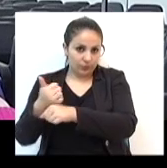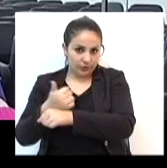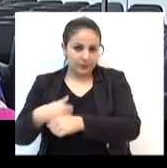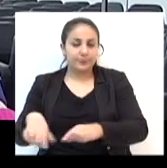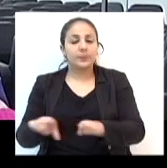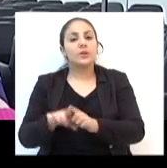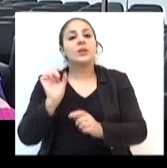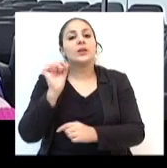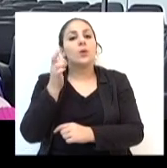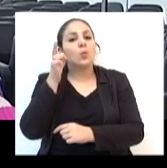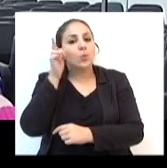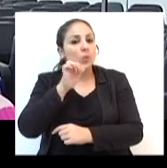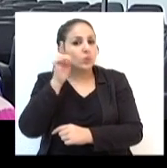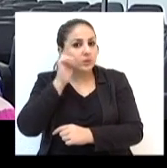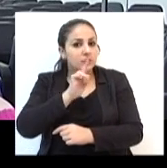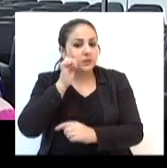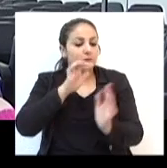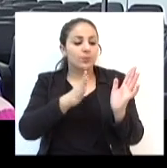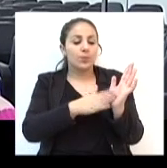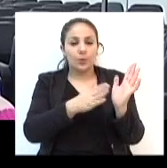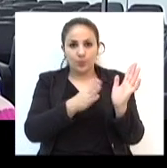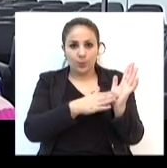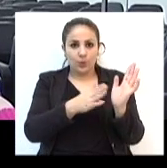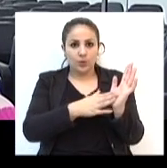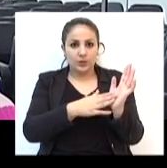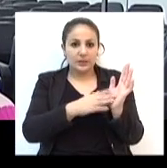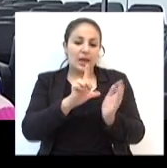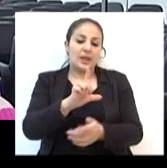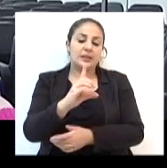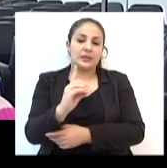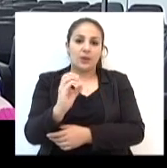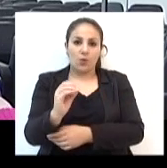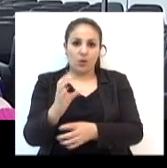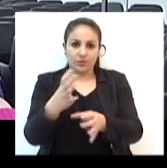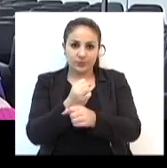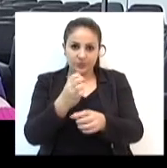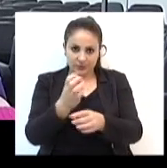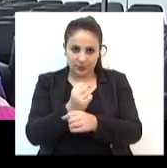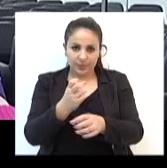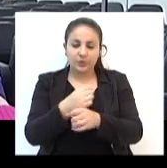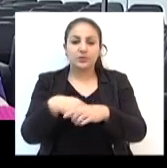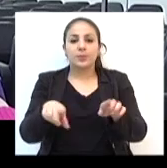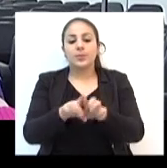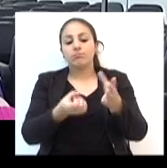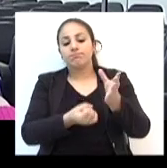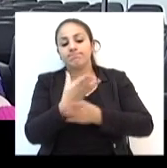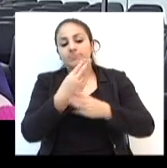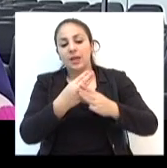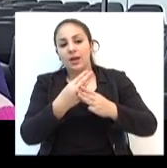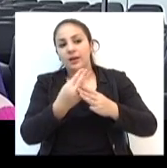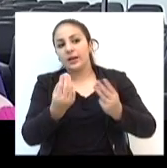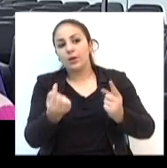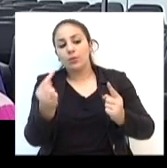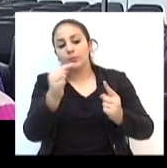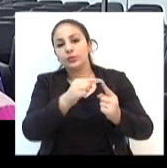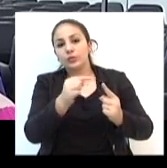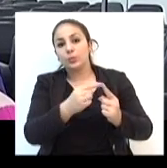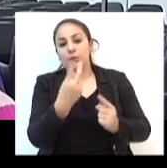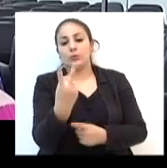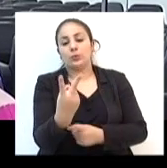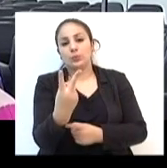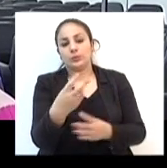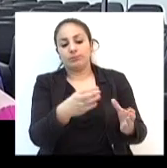que eu consegui prever na lei de orçamento para próximo ano é que criasse a meta para a segunda equipe.